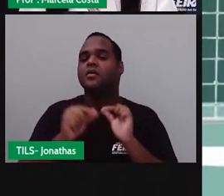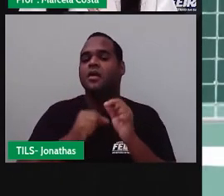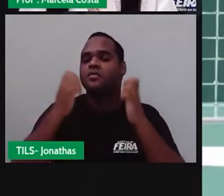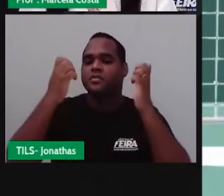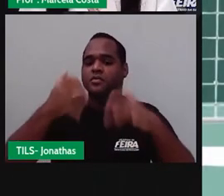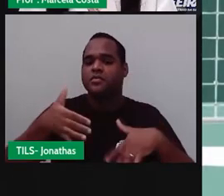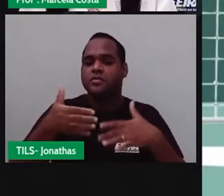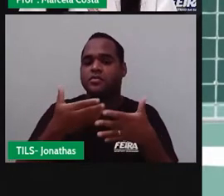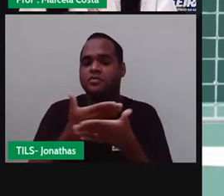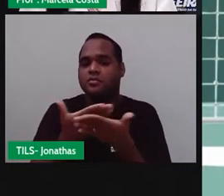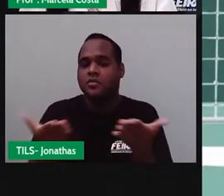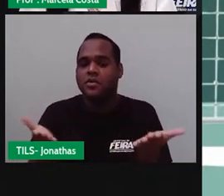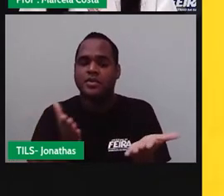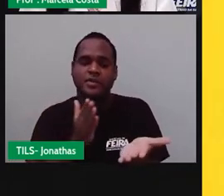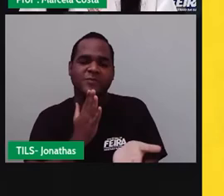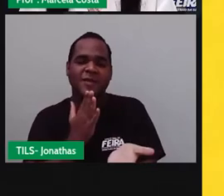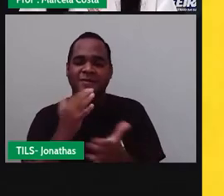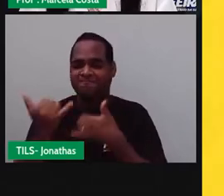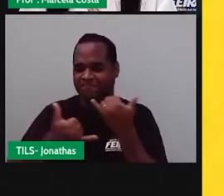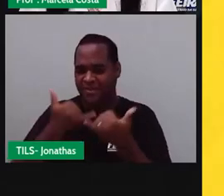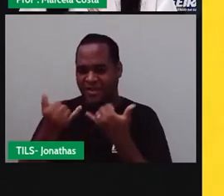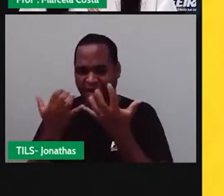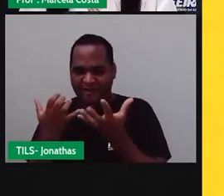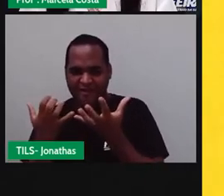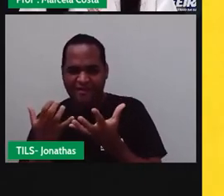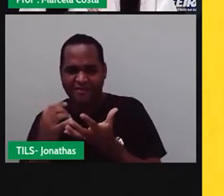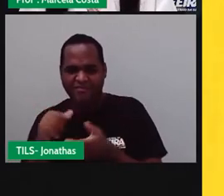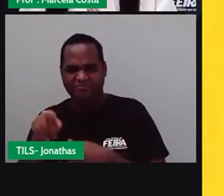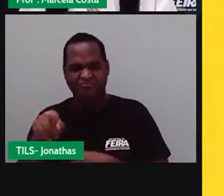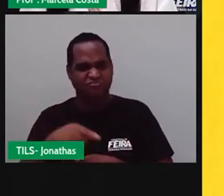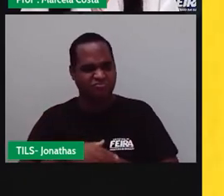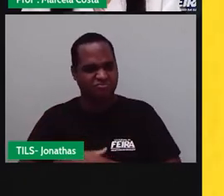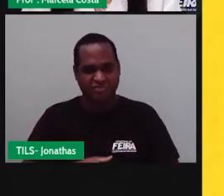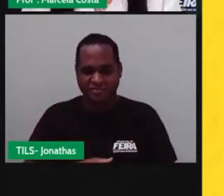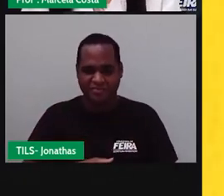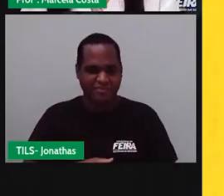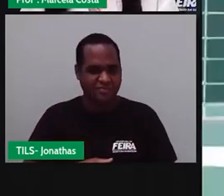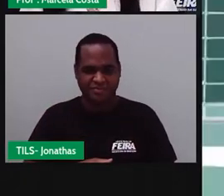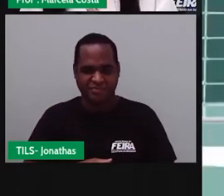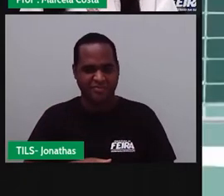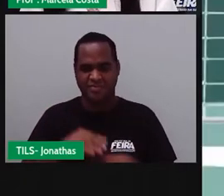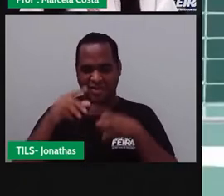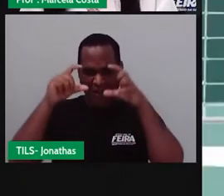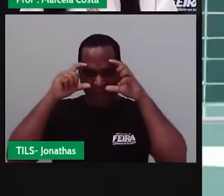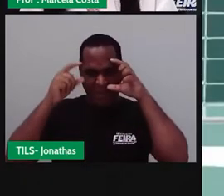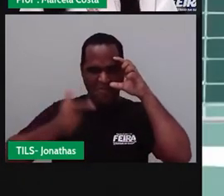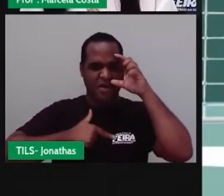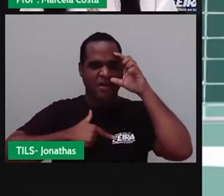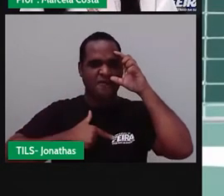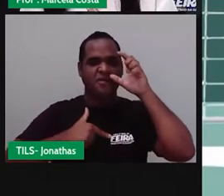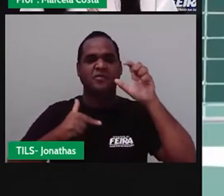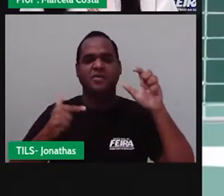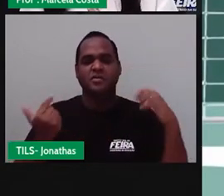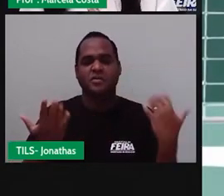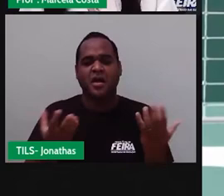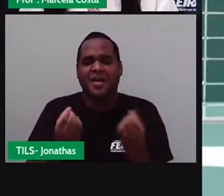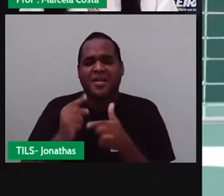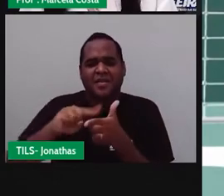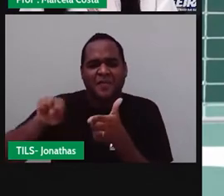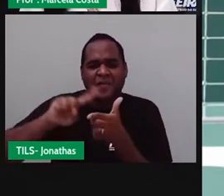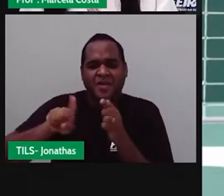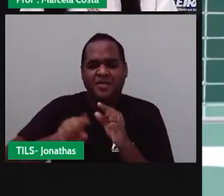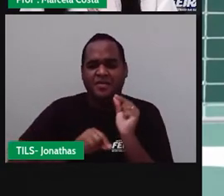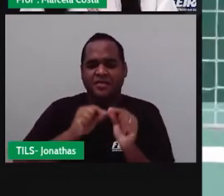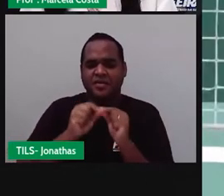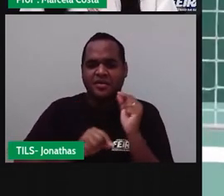por que será que ninguém brinca com ele? Porque ele é gordo e usa óculos. É? E qual o problema? Ele